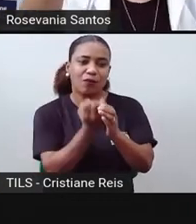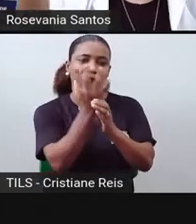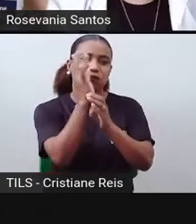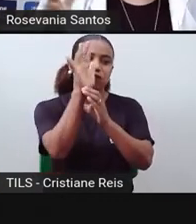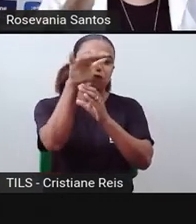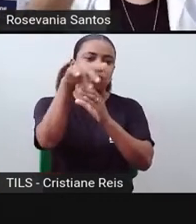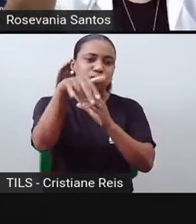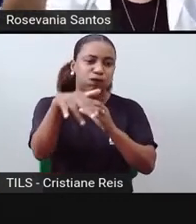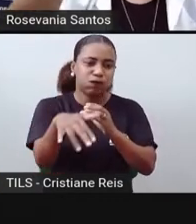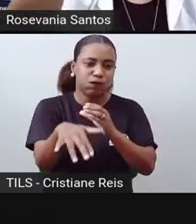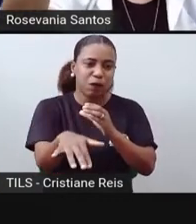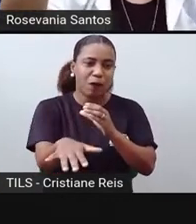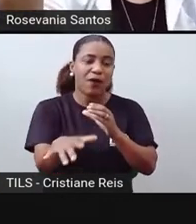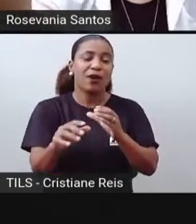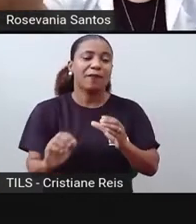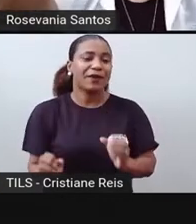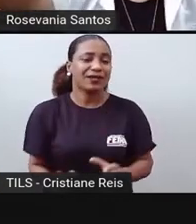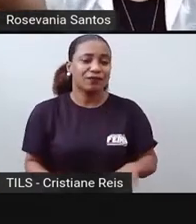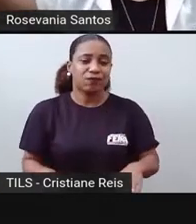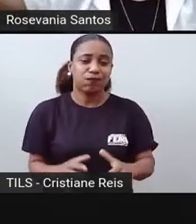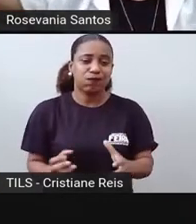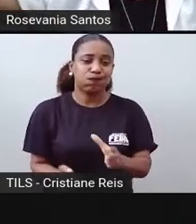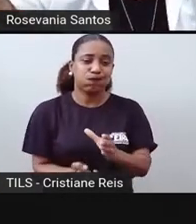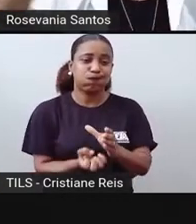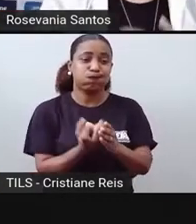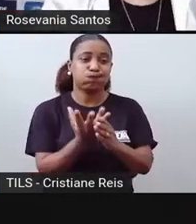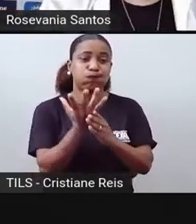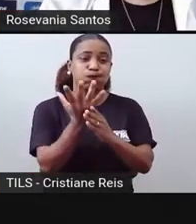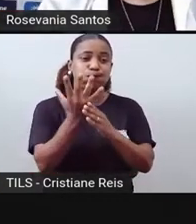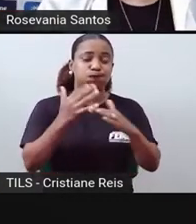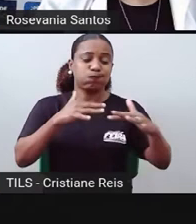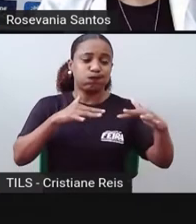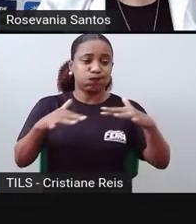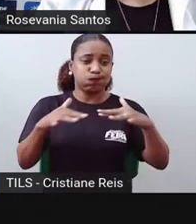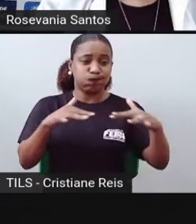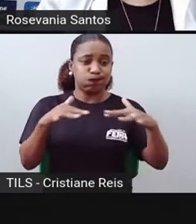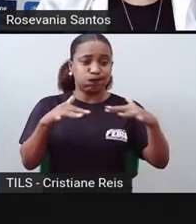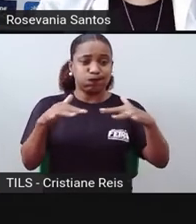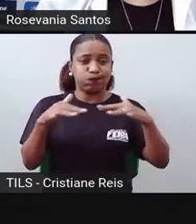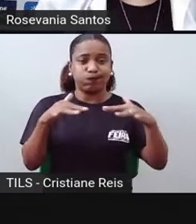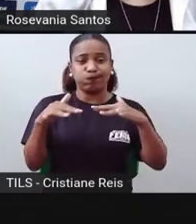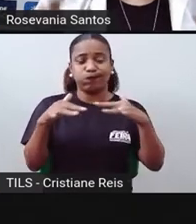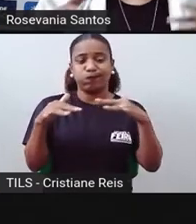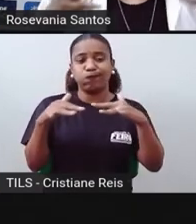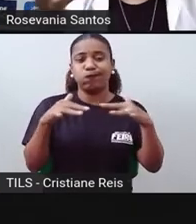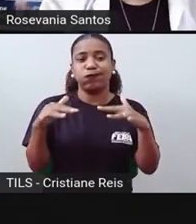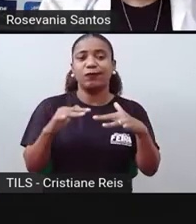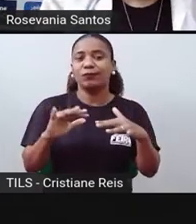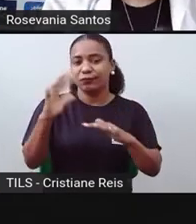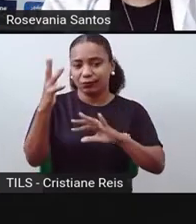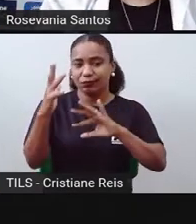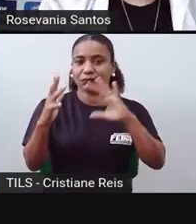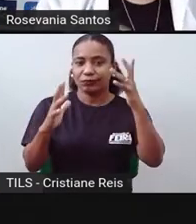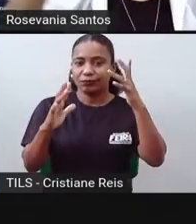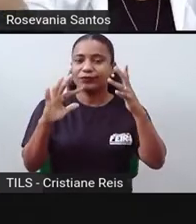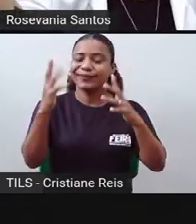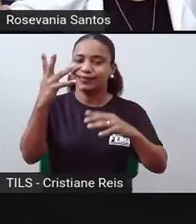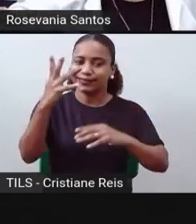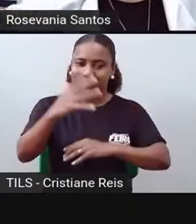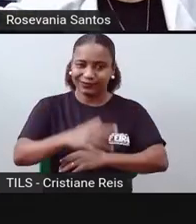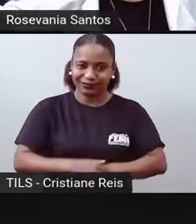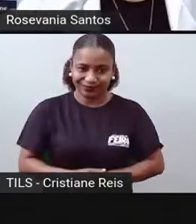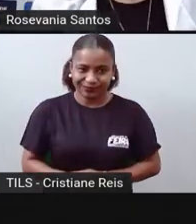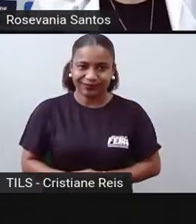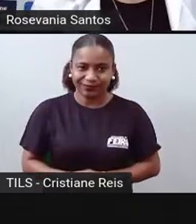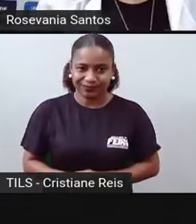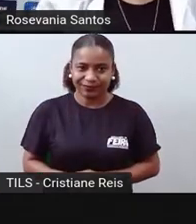e aí vai subindo, subindo, subindo até que uma hora você percebe ele na superfície. Então, nesse momento que a está falando aqui agora, pode estar